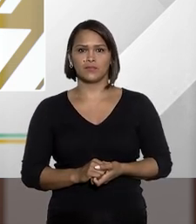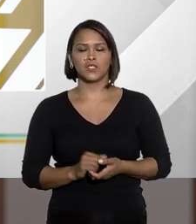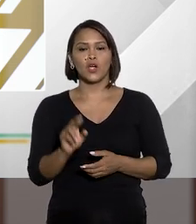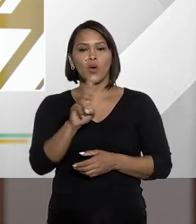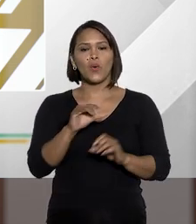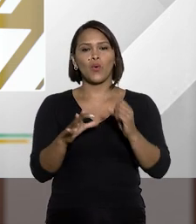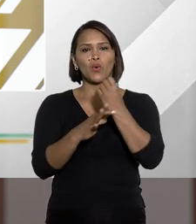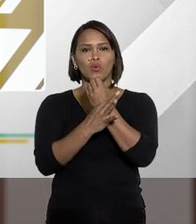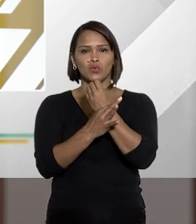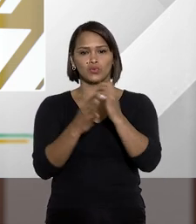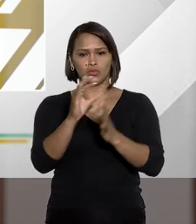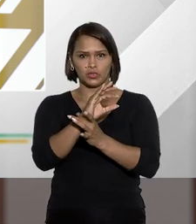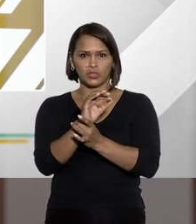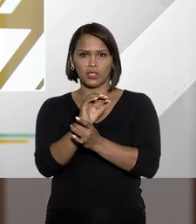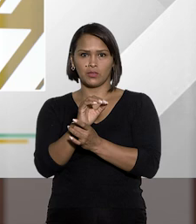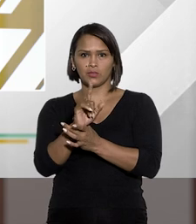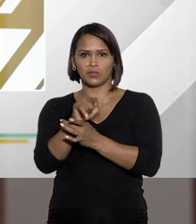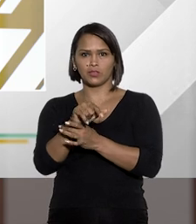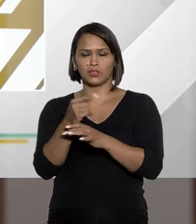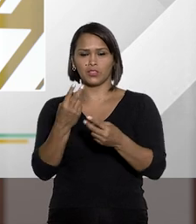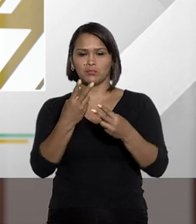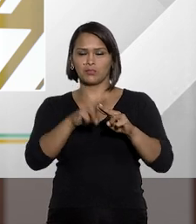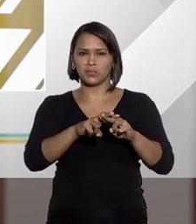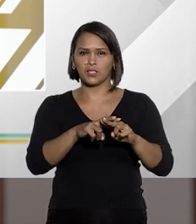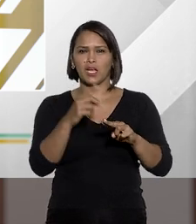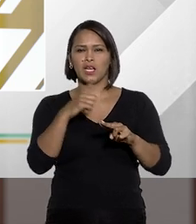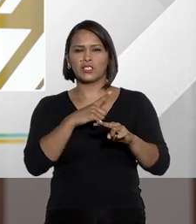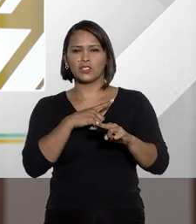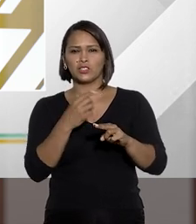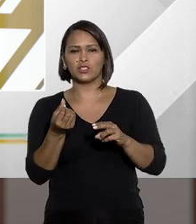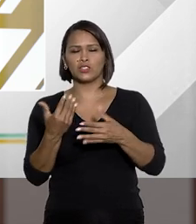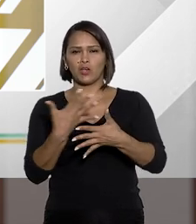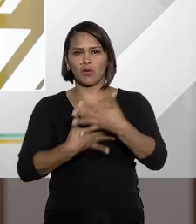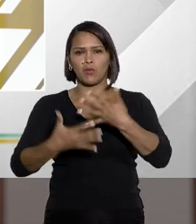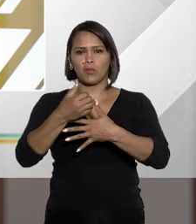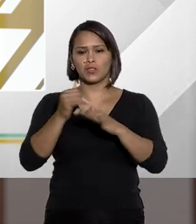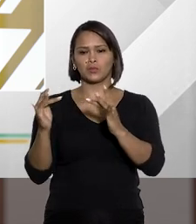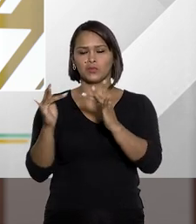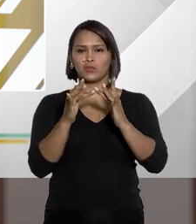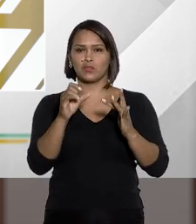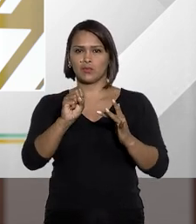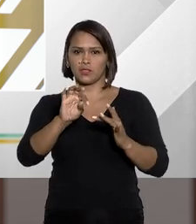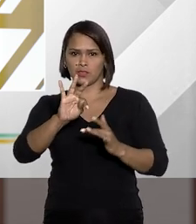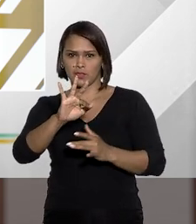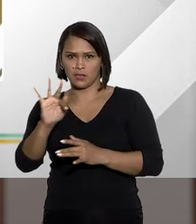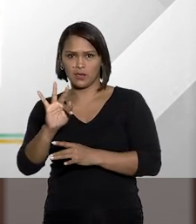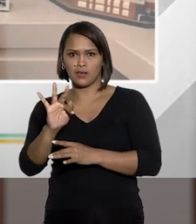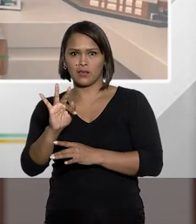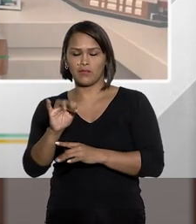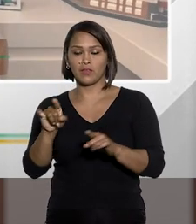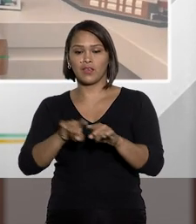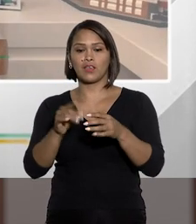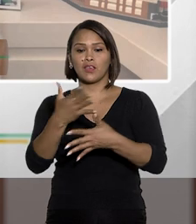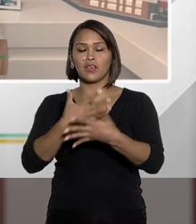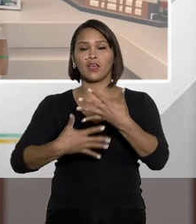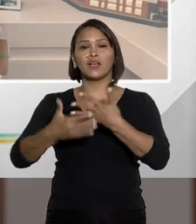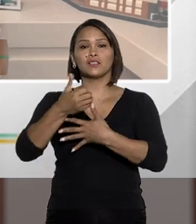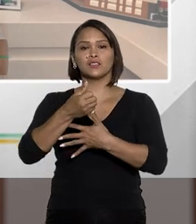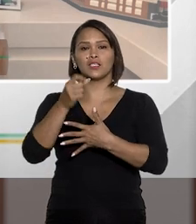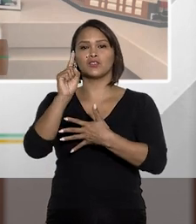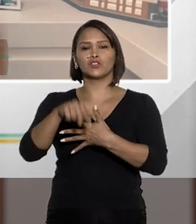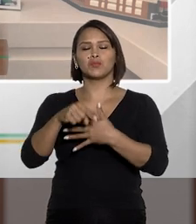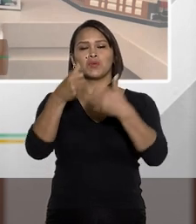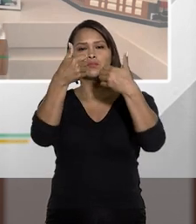O uso de algemas, Fátima, a gente tem uma súmula vinculante do Supremo e essa